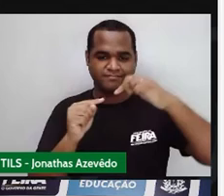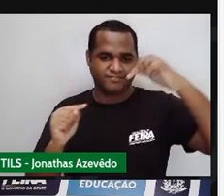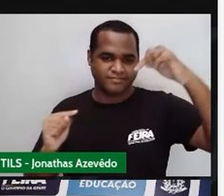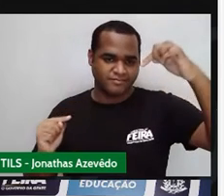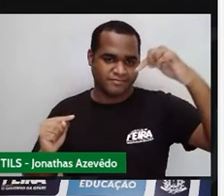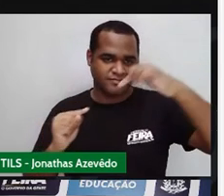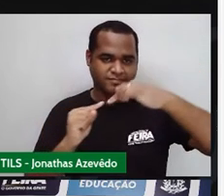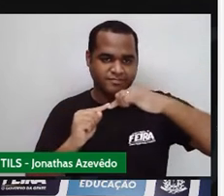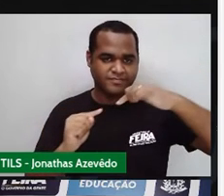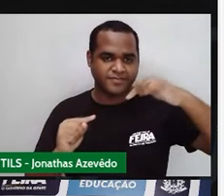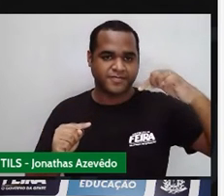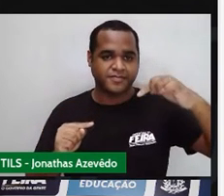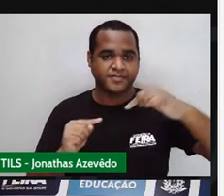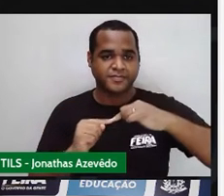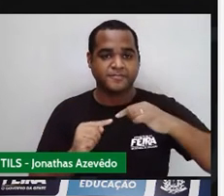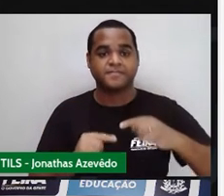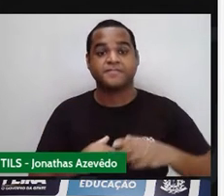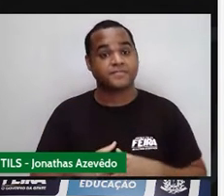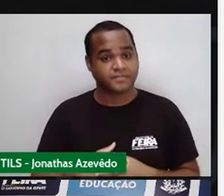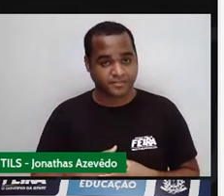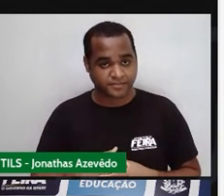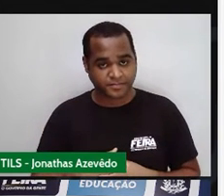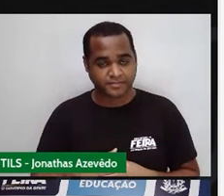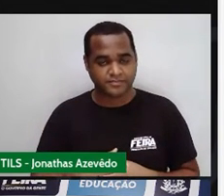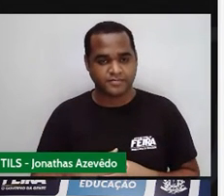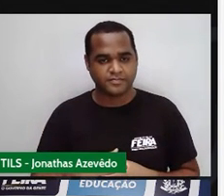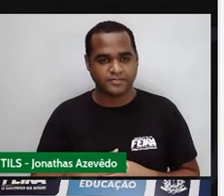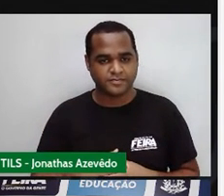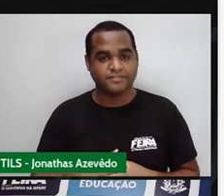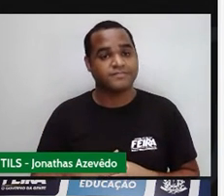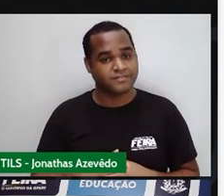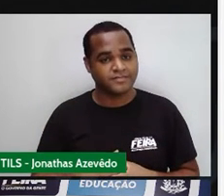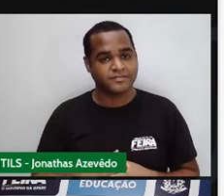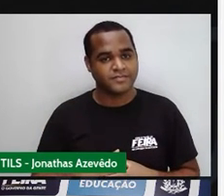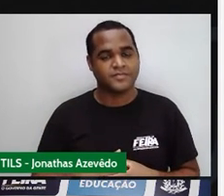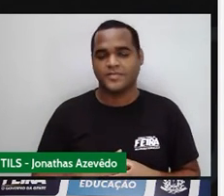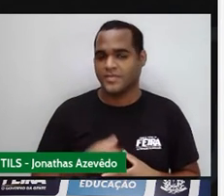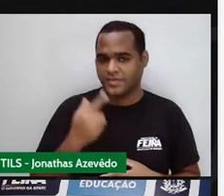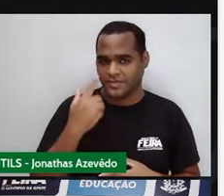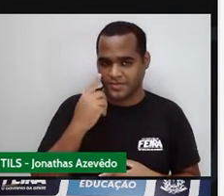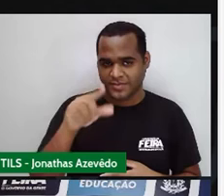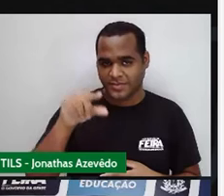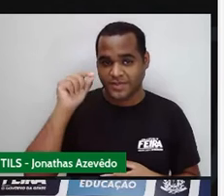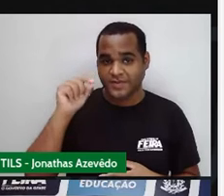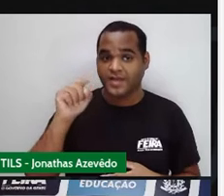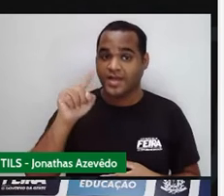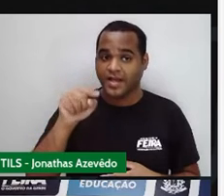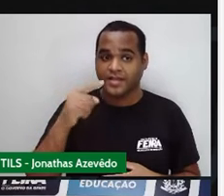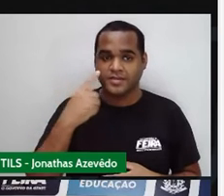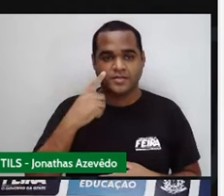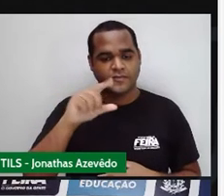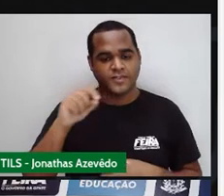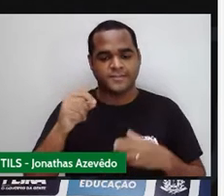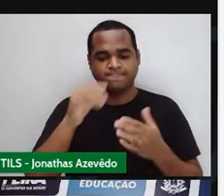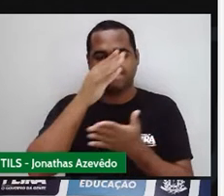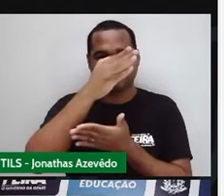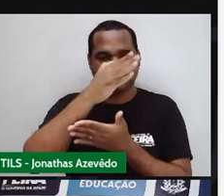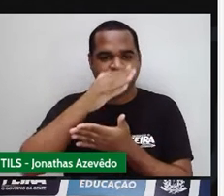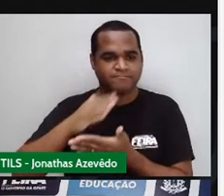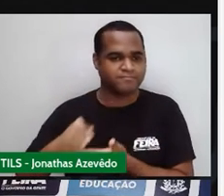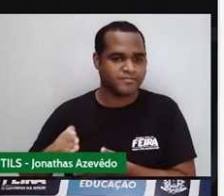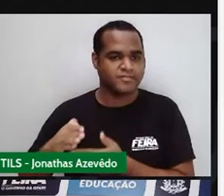Eu vou escolher essa diagonal, tá? Vou escolher essa daqui e vou dividir esse trapézio